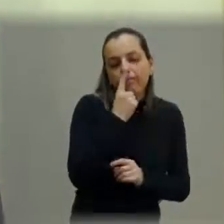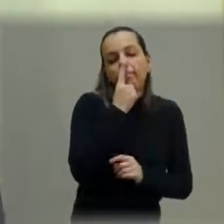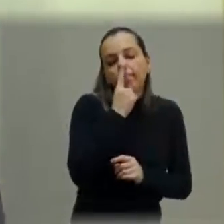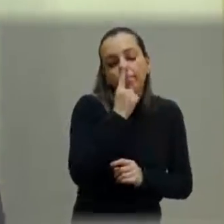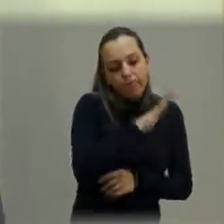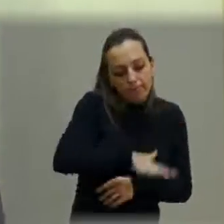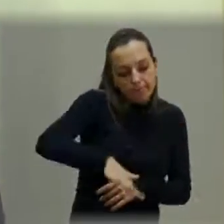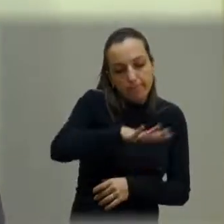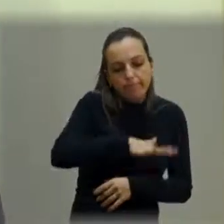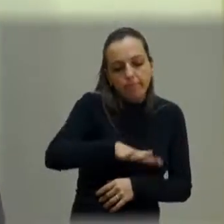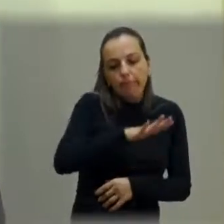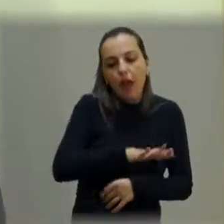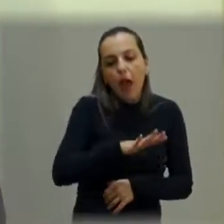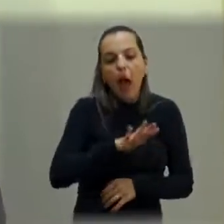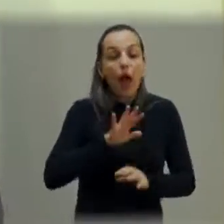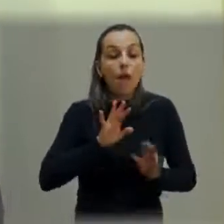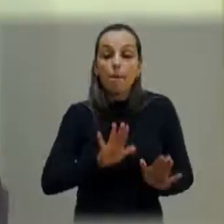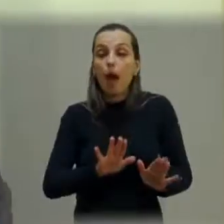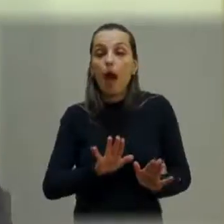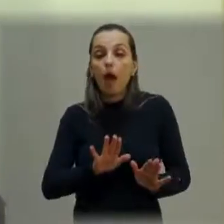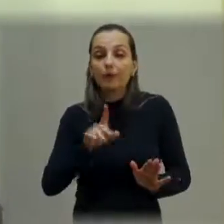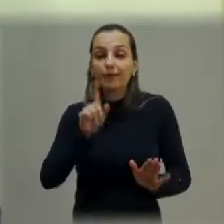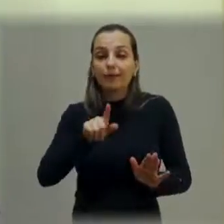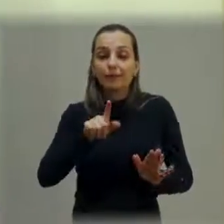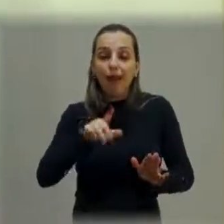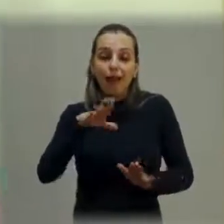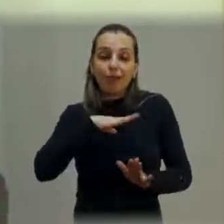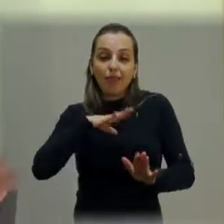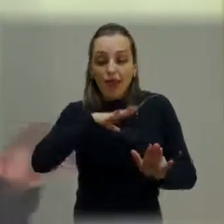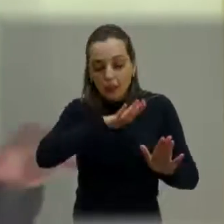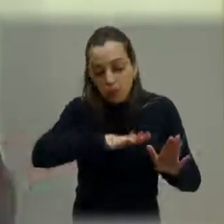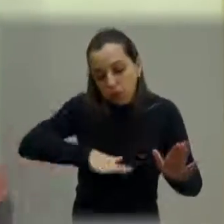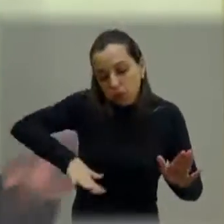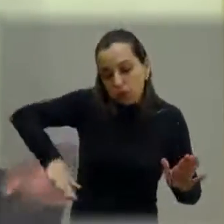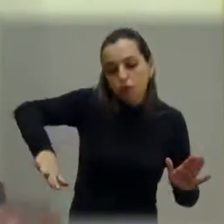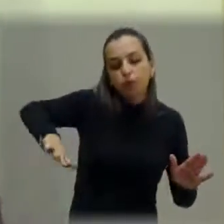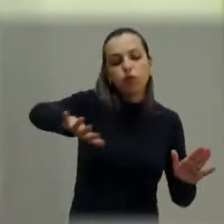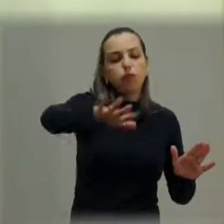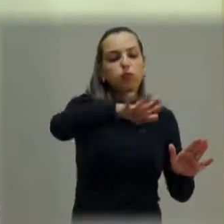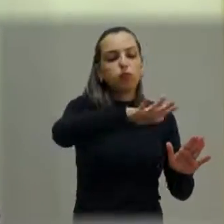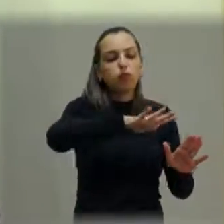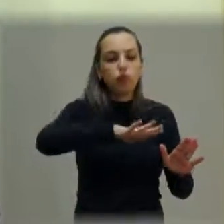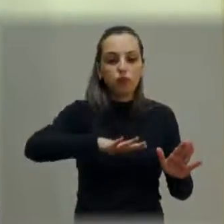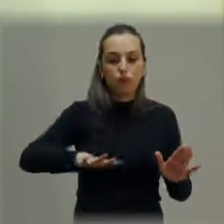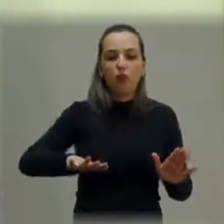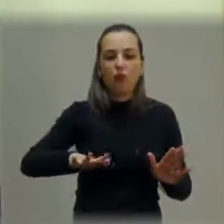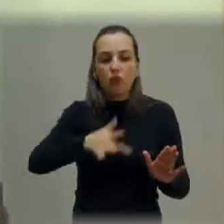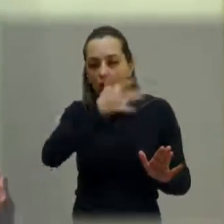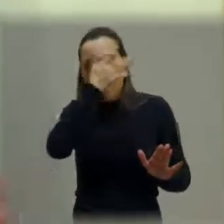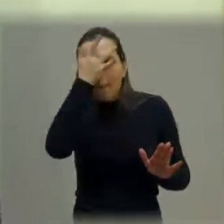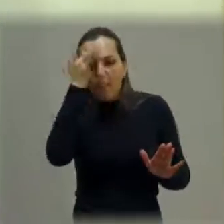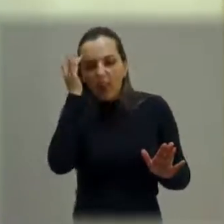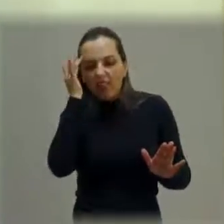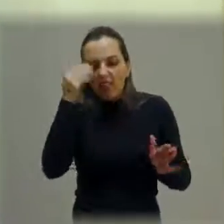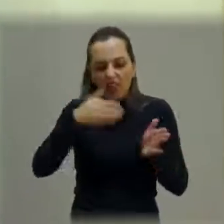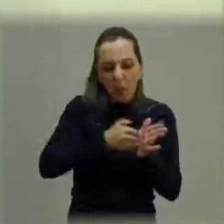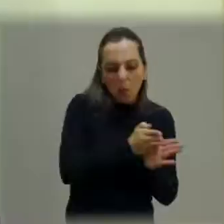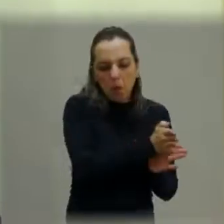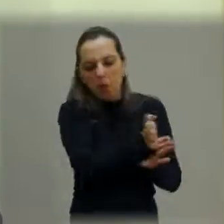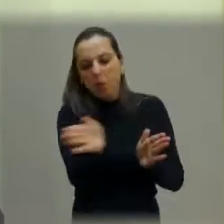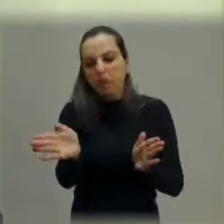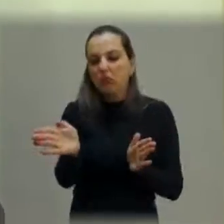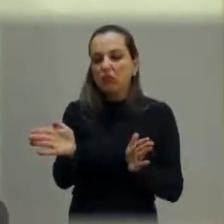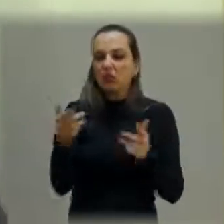alguns... Acho que esses pré-candidatos querendo desfocar o bom trabalho de cada